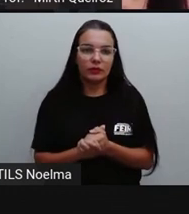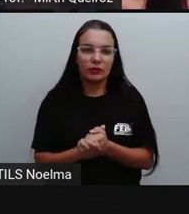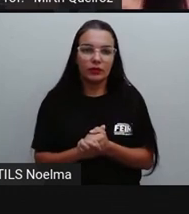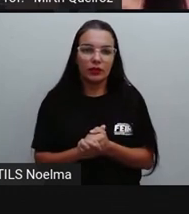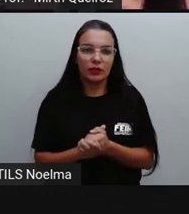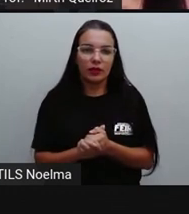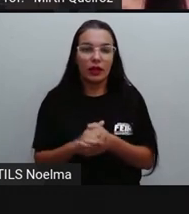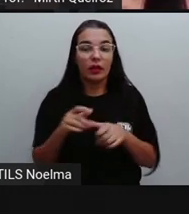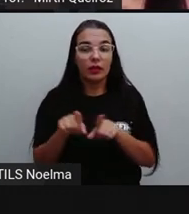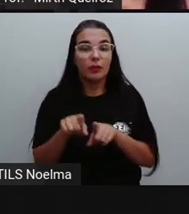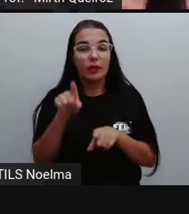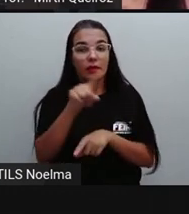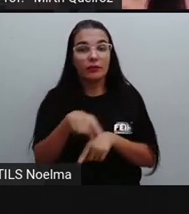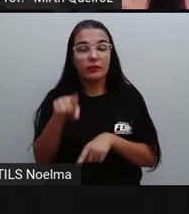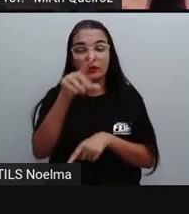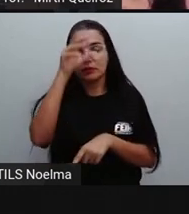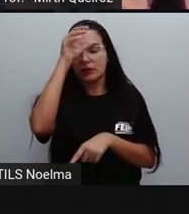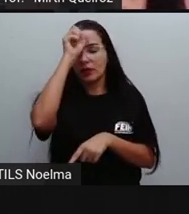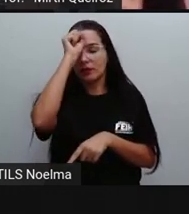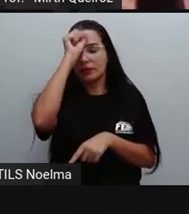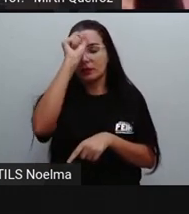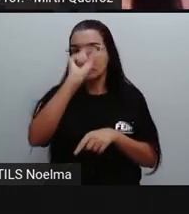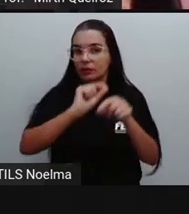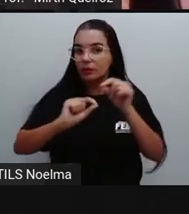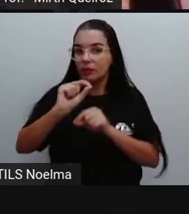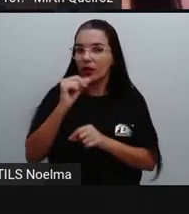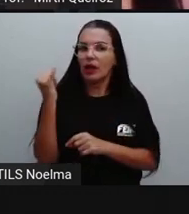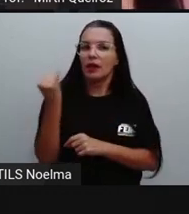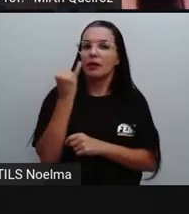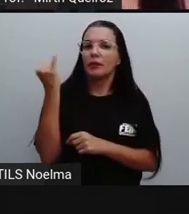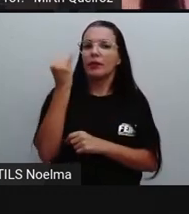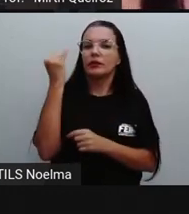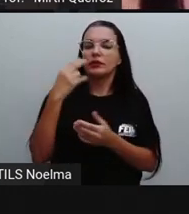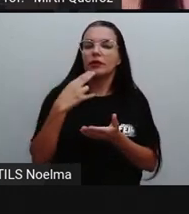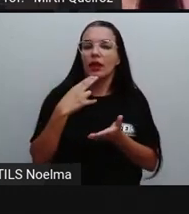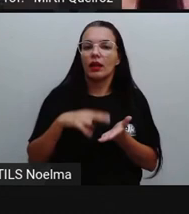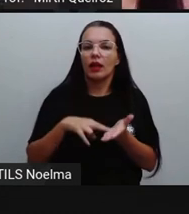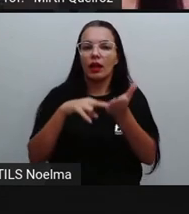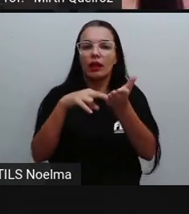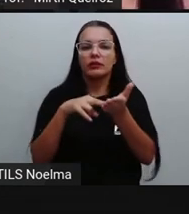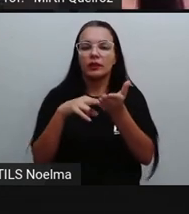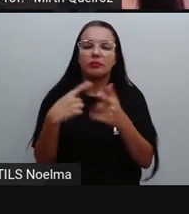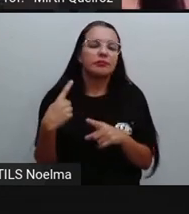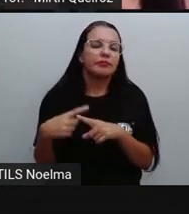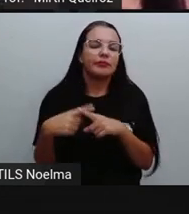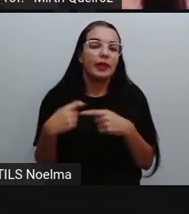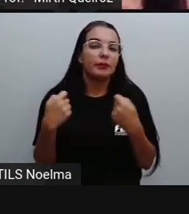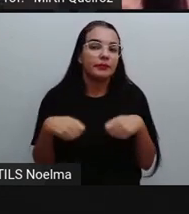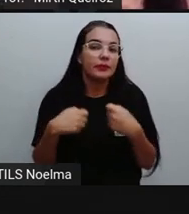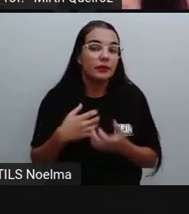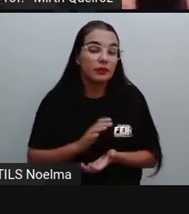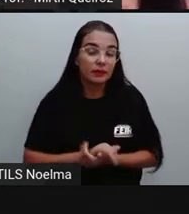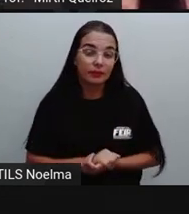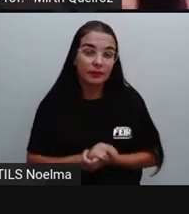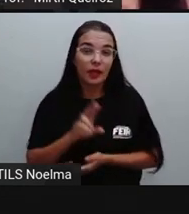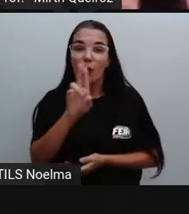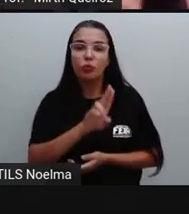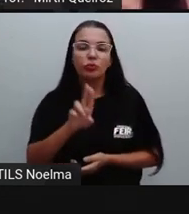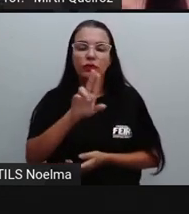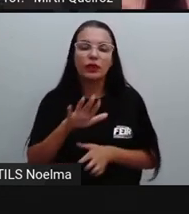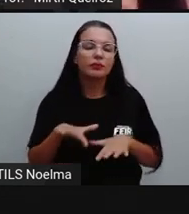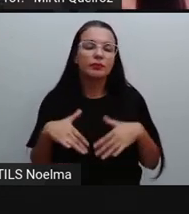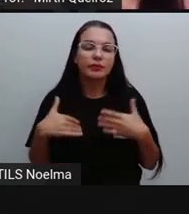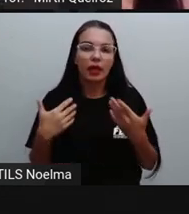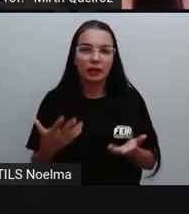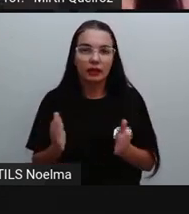E vocês aprenderam também a importância dessa carta, para que que essa carta, ela é utilizada, né?